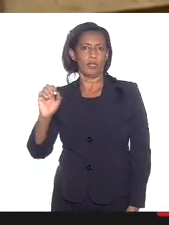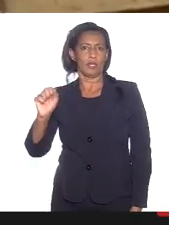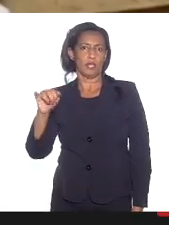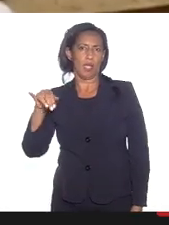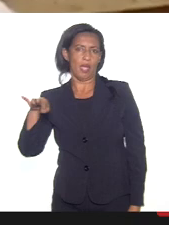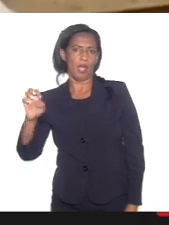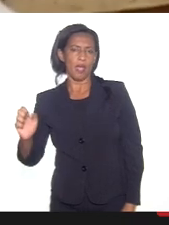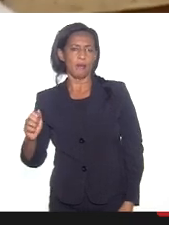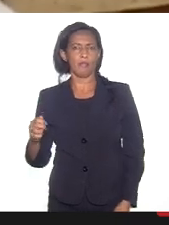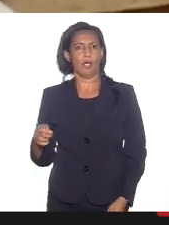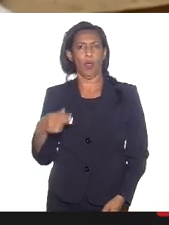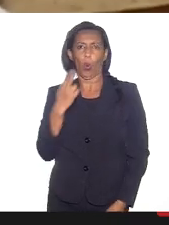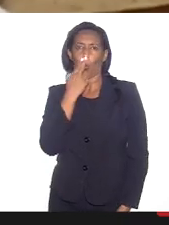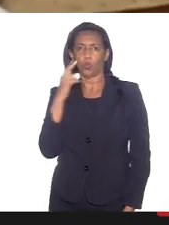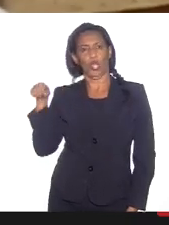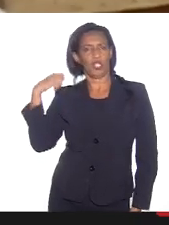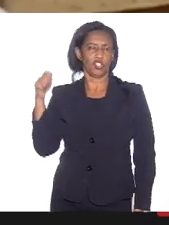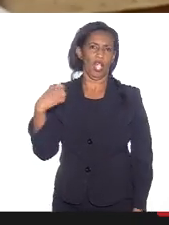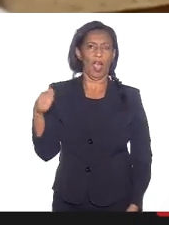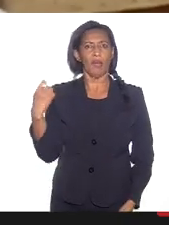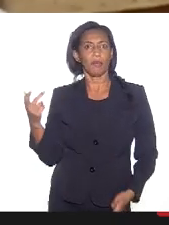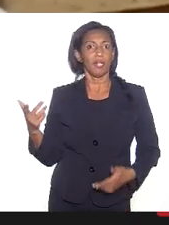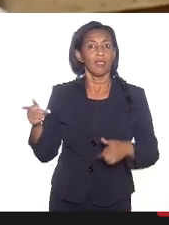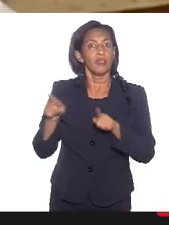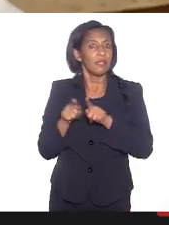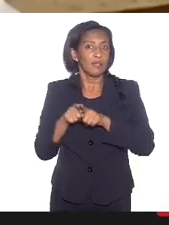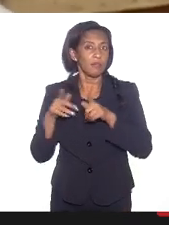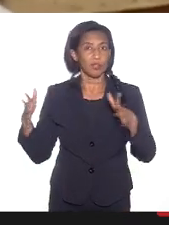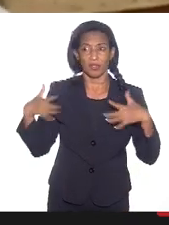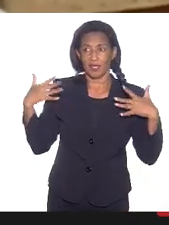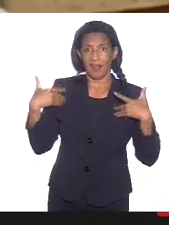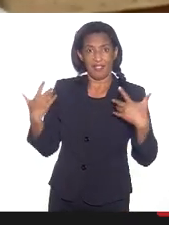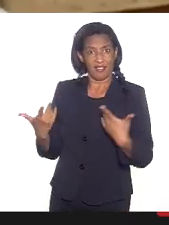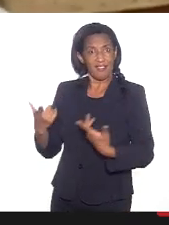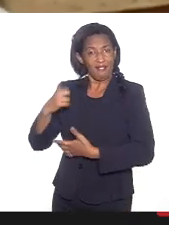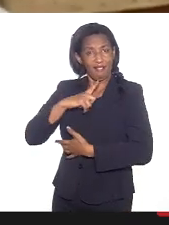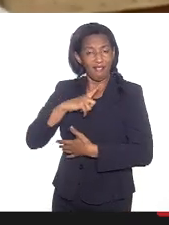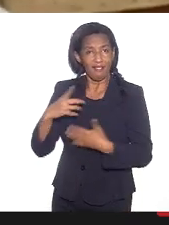ou Charles Joplin, que trouxe tanta alegria para todos nós, eram ateus.